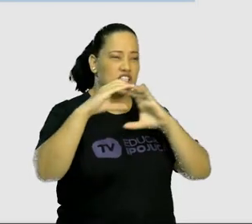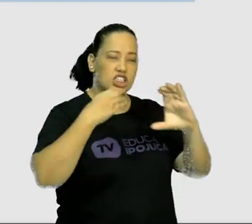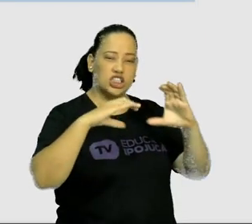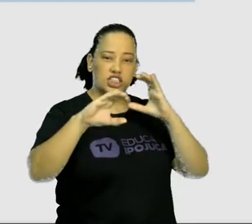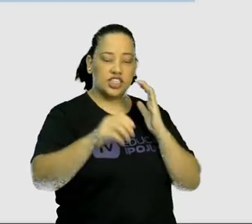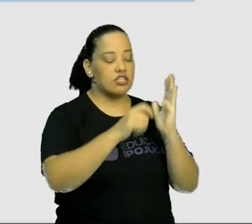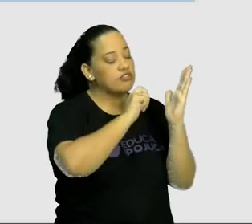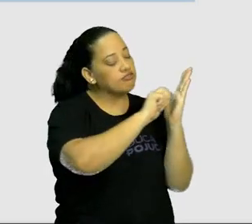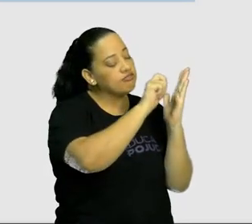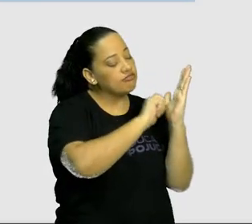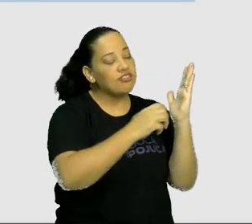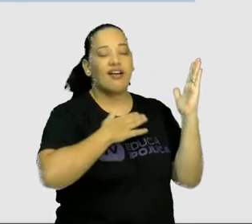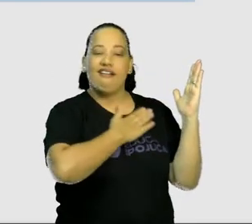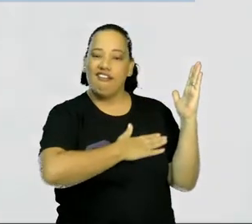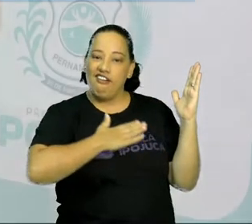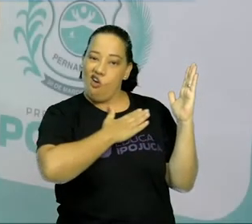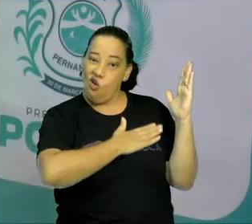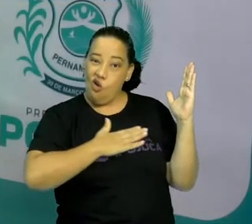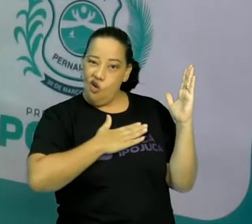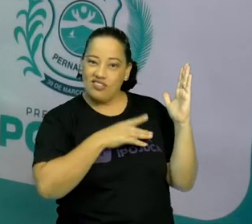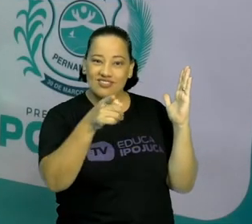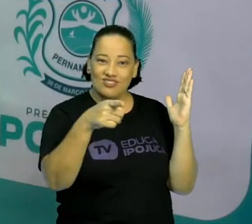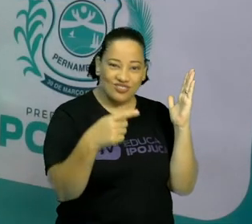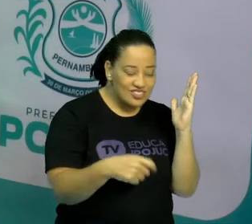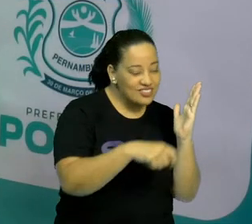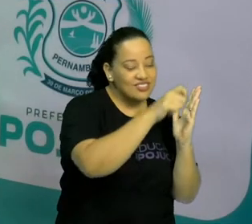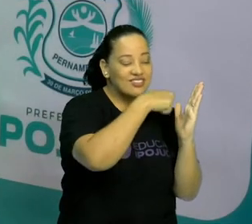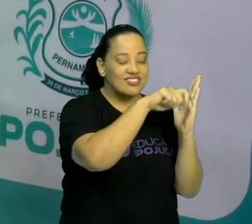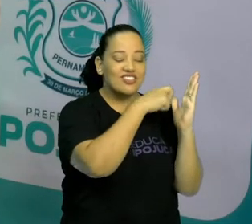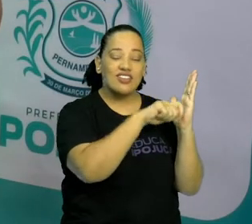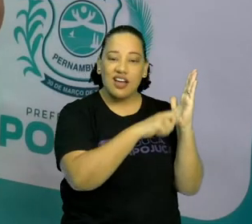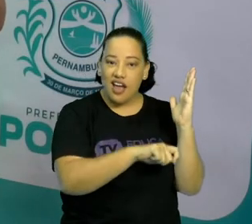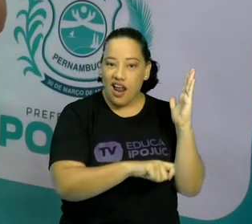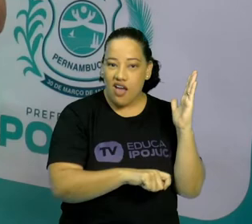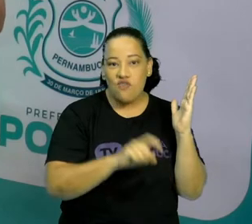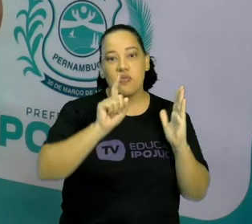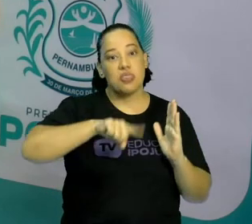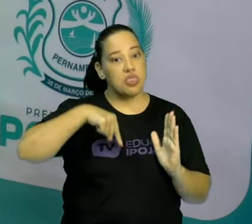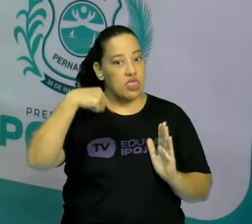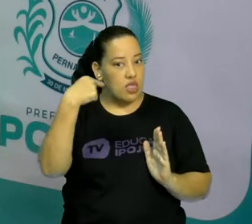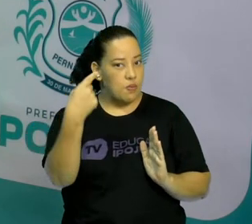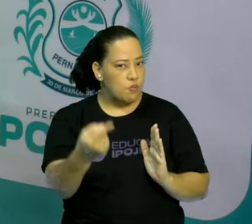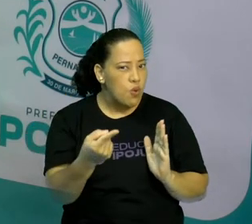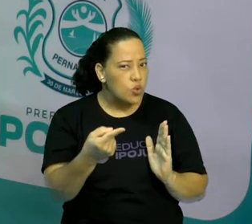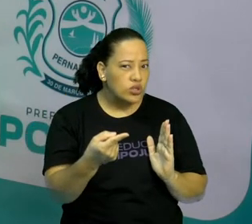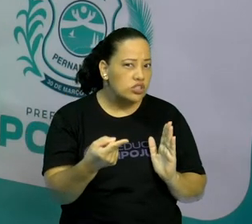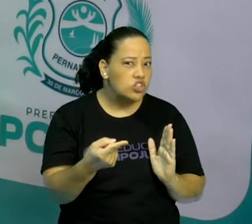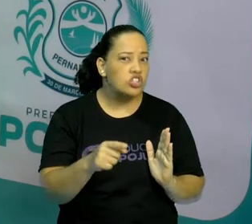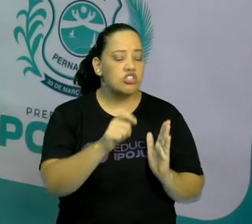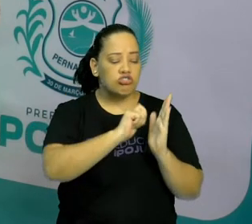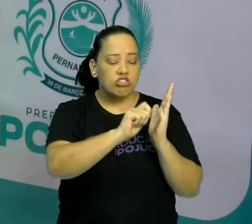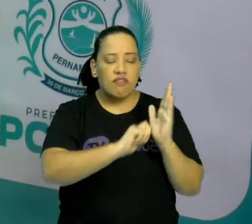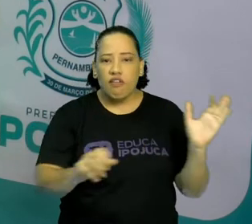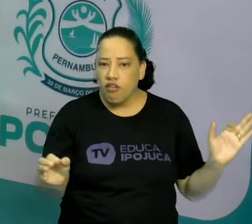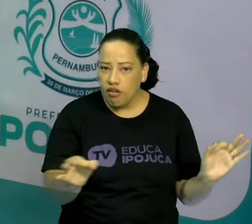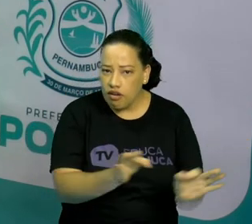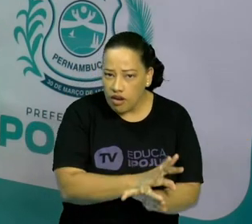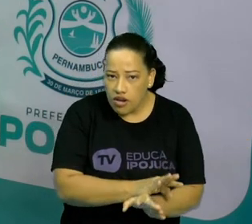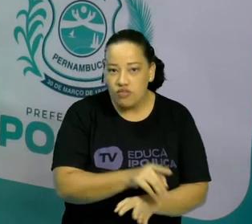gosta aí no seu caderno. Certo? Então, depois que vocês terminarem de escrever, vocês podem